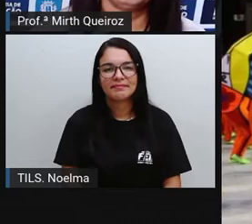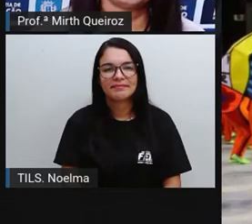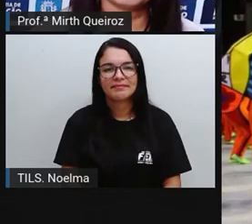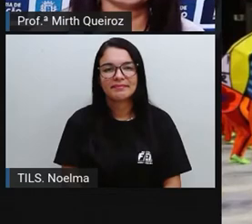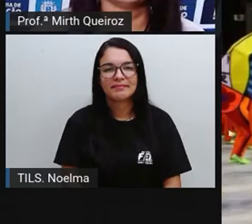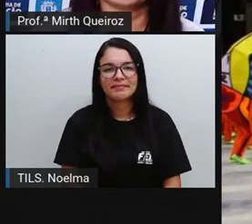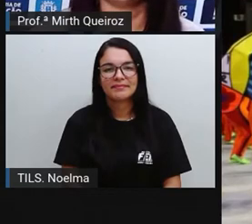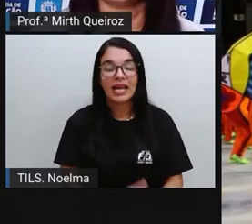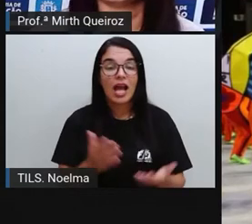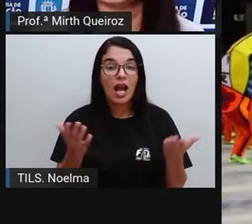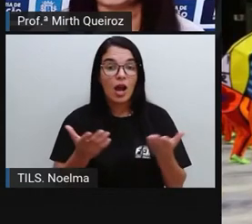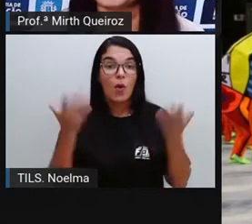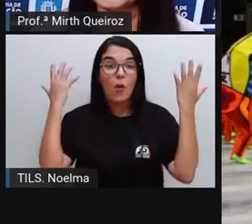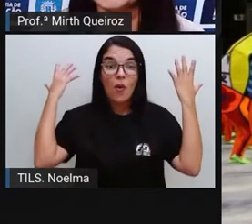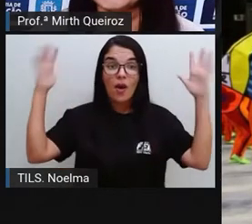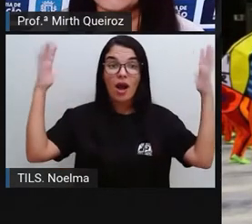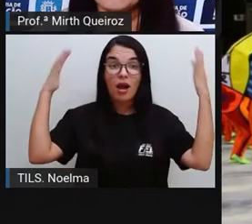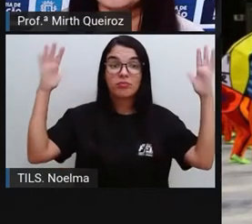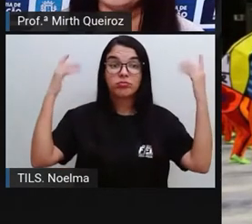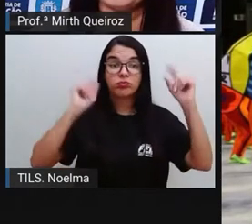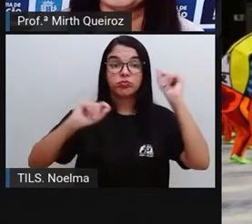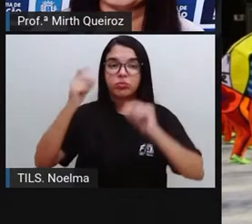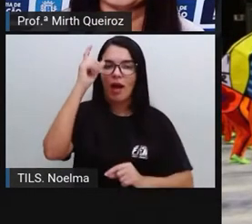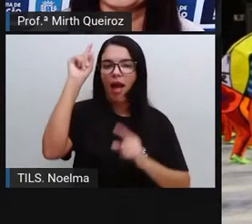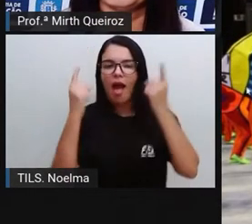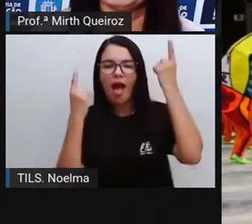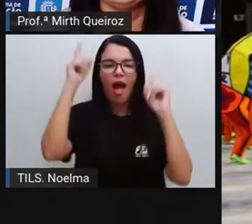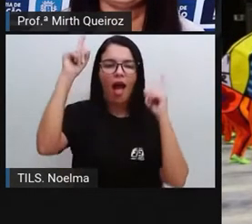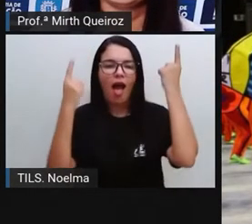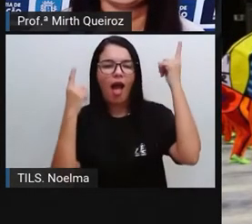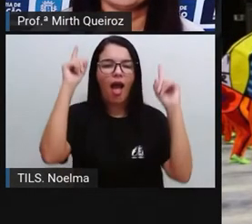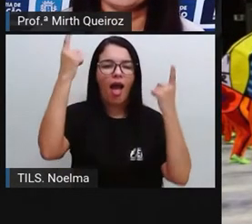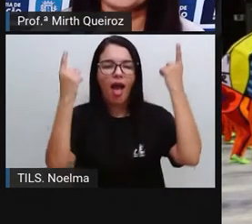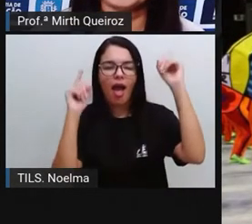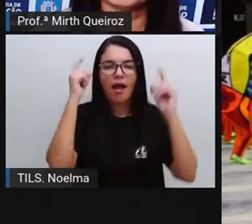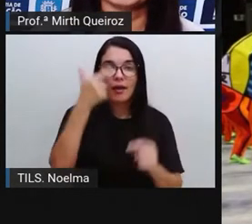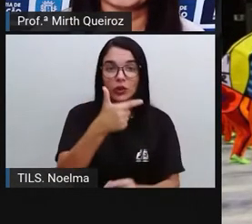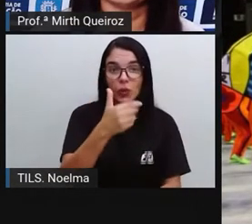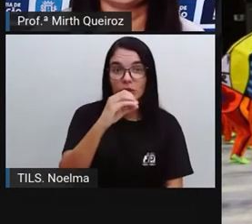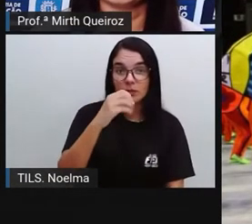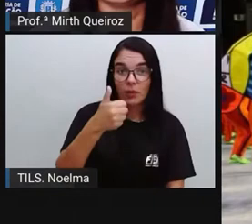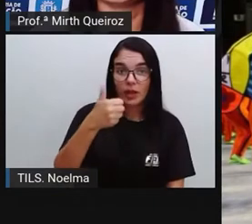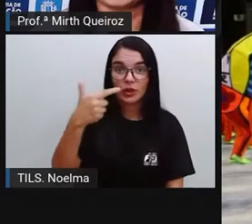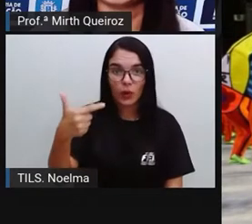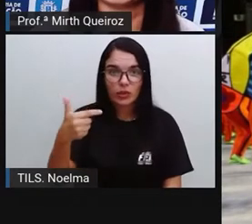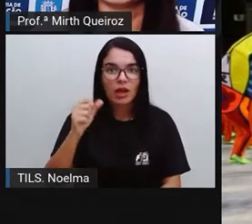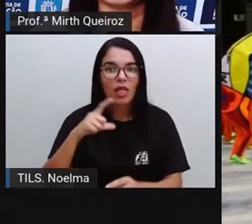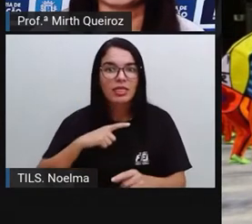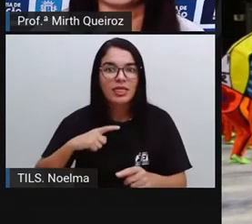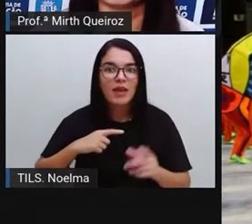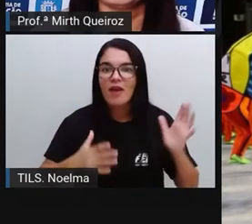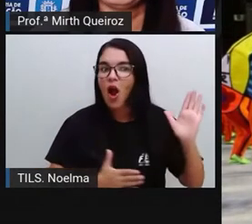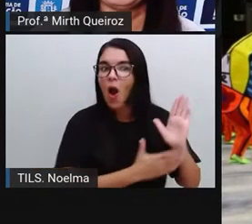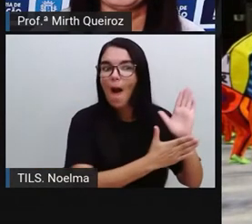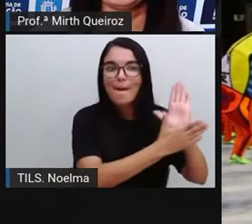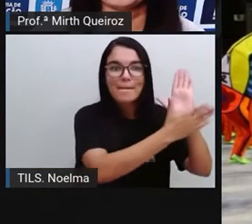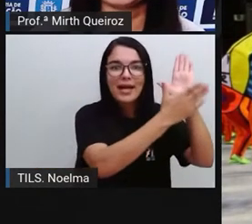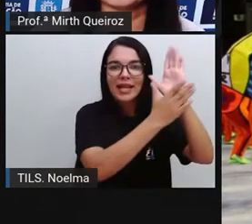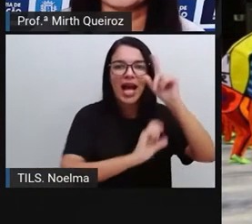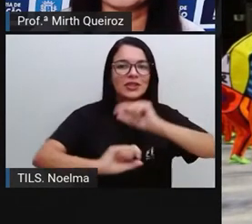No carnaval de 2012, Romero Brito, ele foi homenageado pela escola de samba